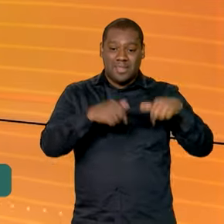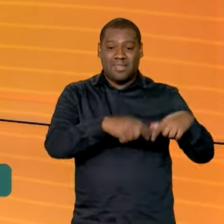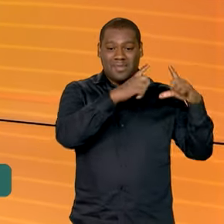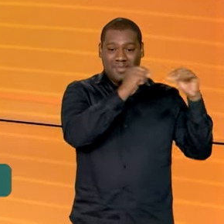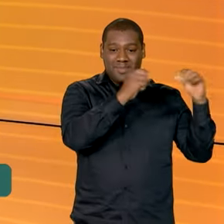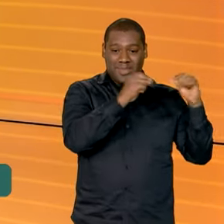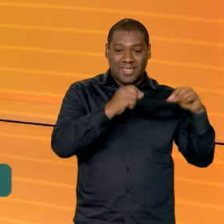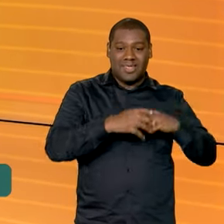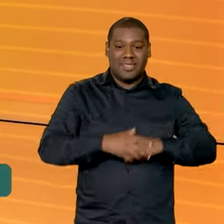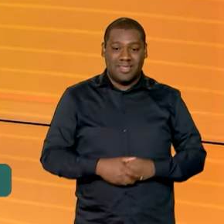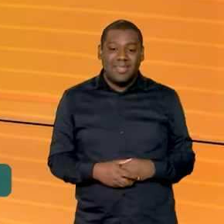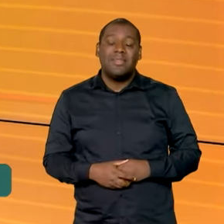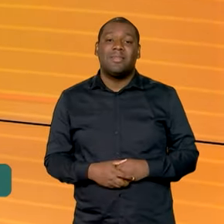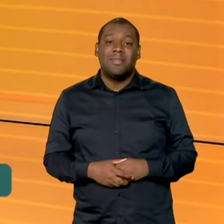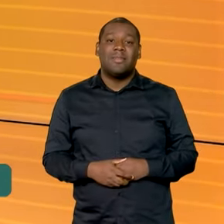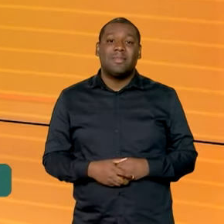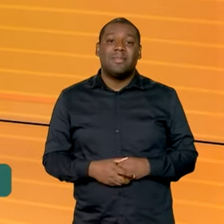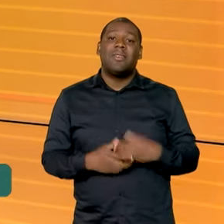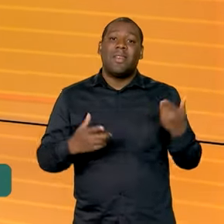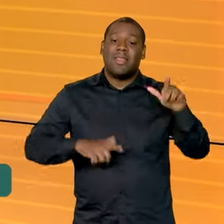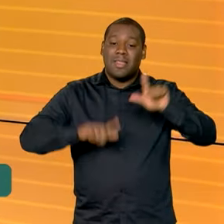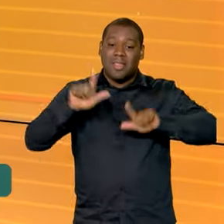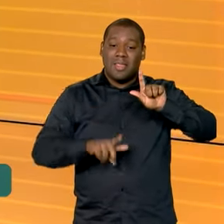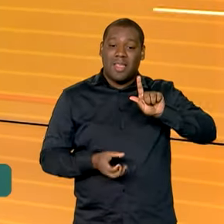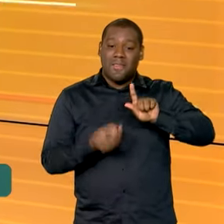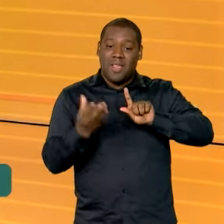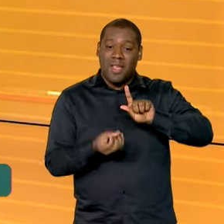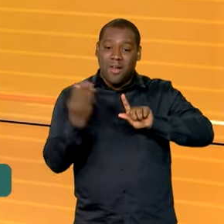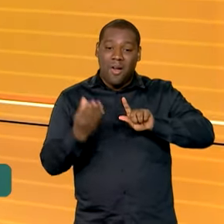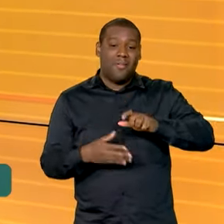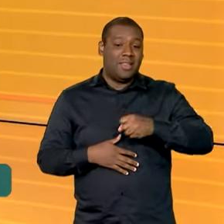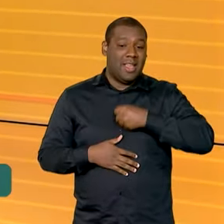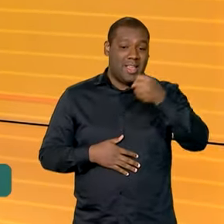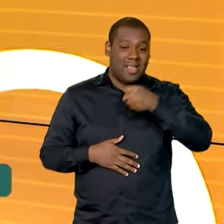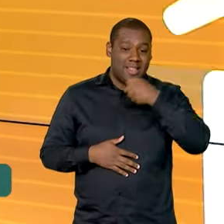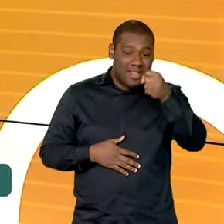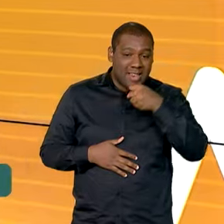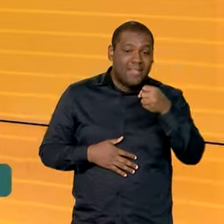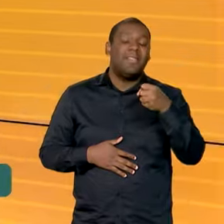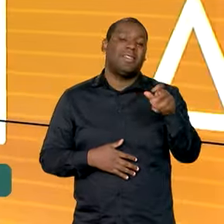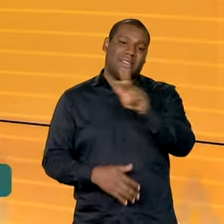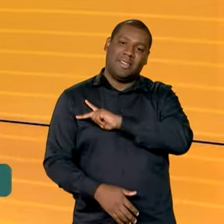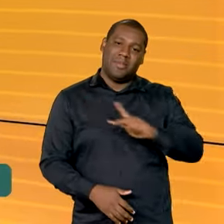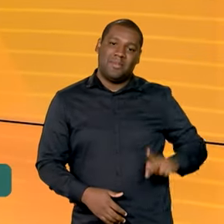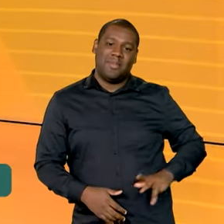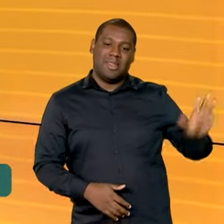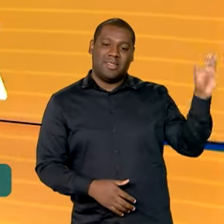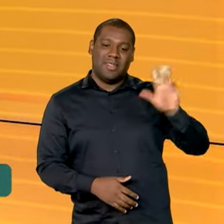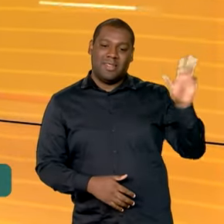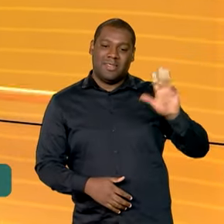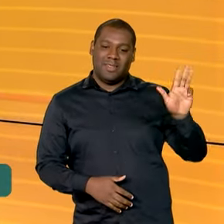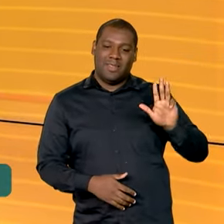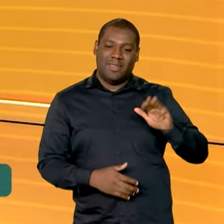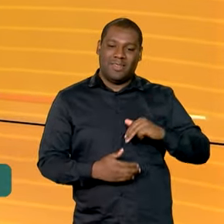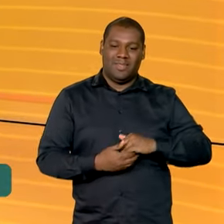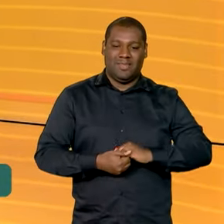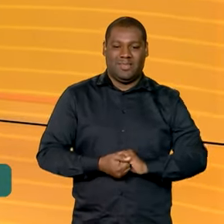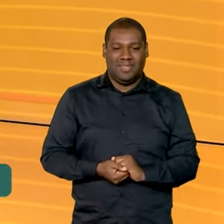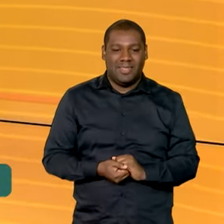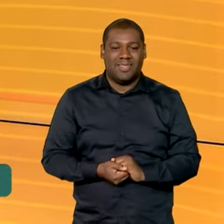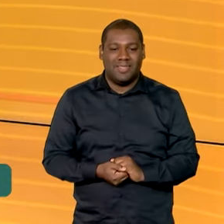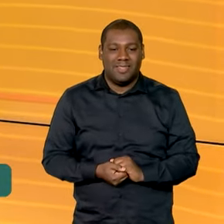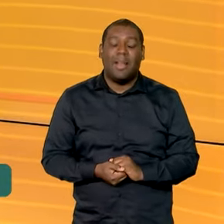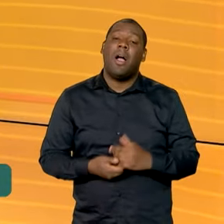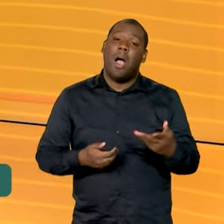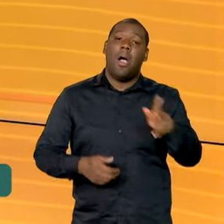Brasília. Ele fez uma entrevista inédita junto com emissoras de rádio de todo o país aqui para o canal GOV